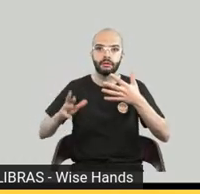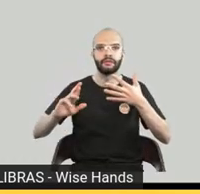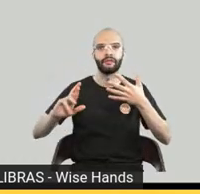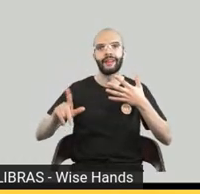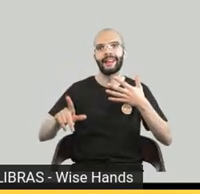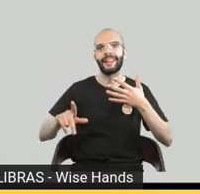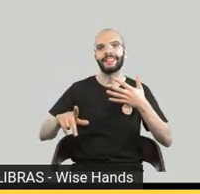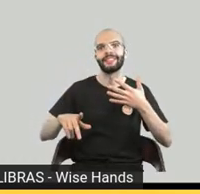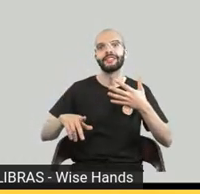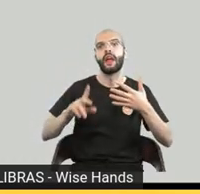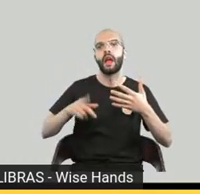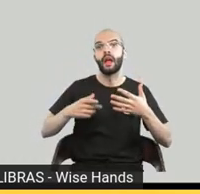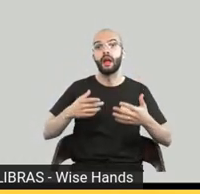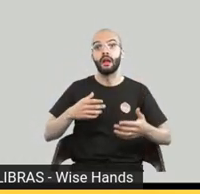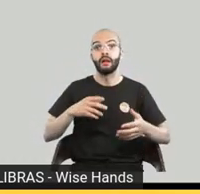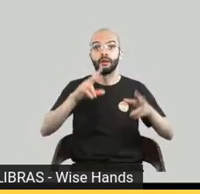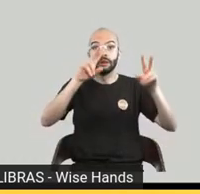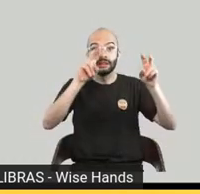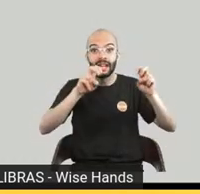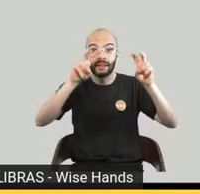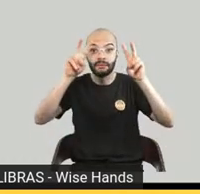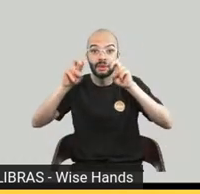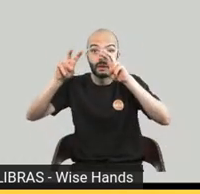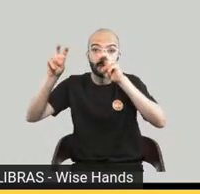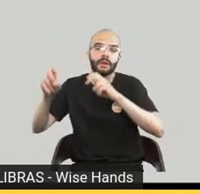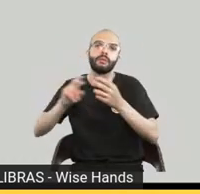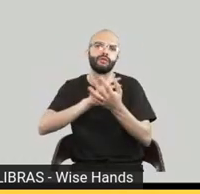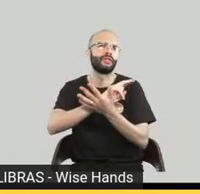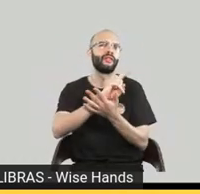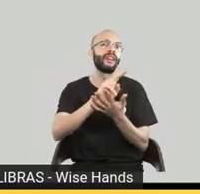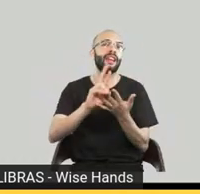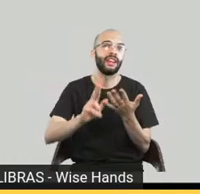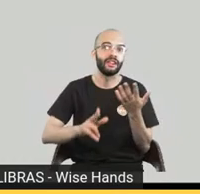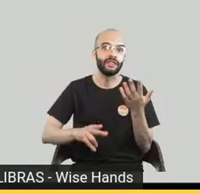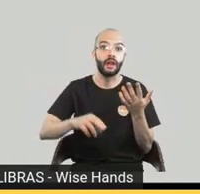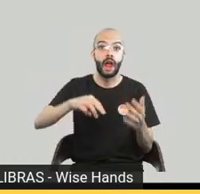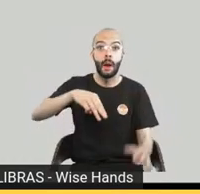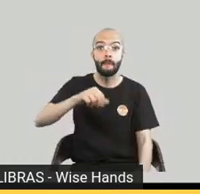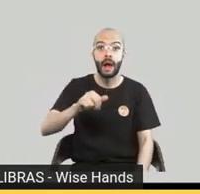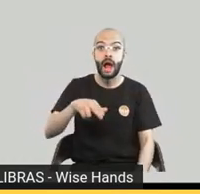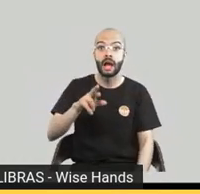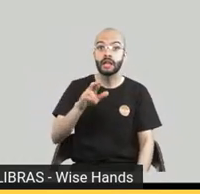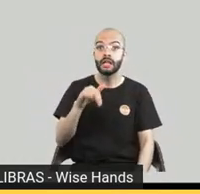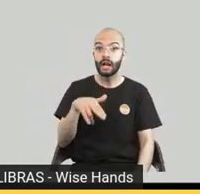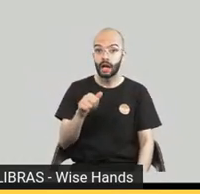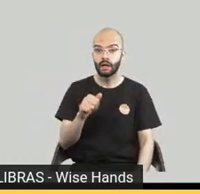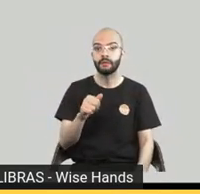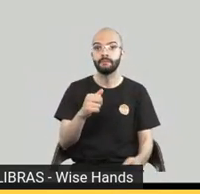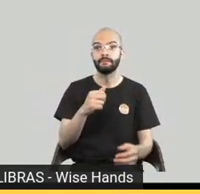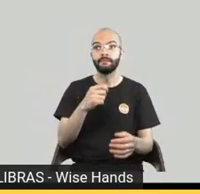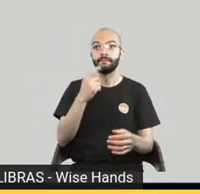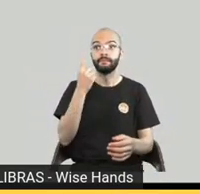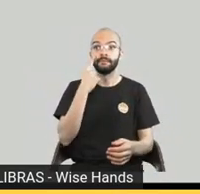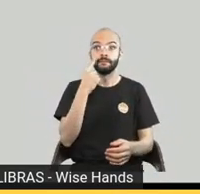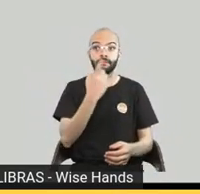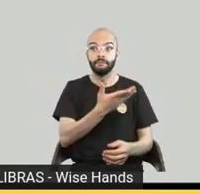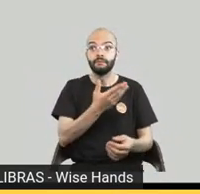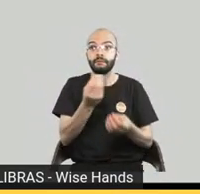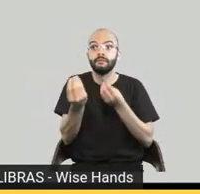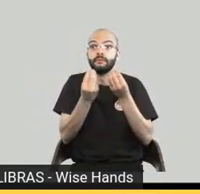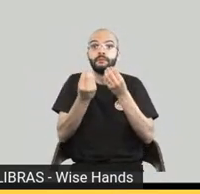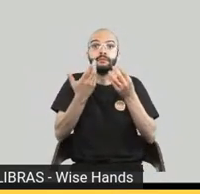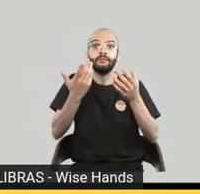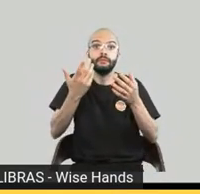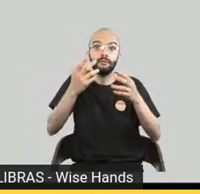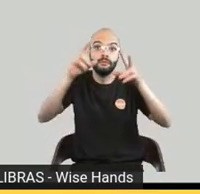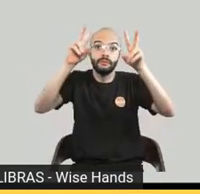novos termos como a Marina colocou que tem que fazer pesquisas e quando não existe esse termo a gente tem que batizá-lo e criá-lo dentro de um